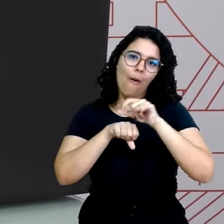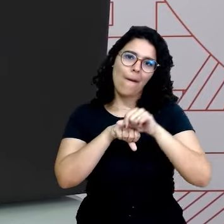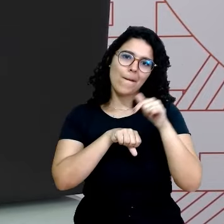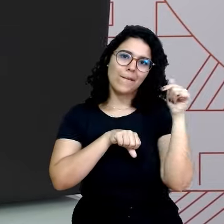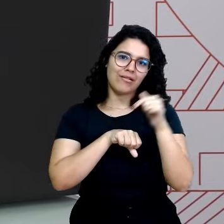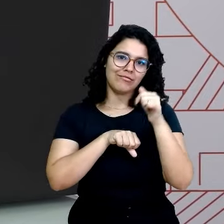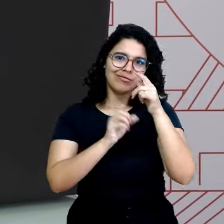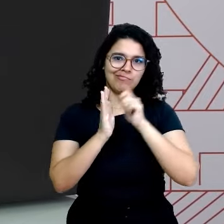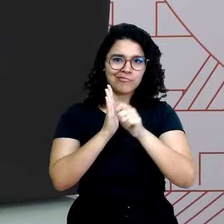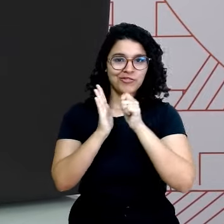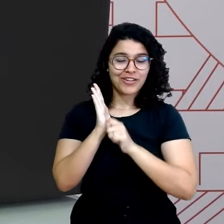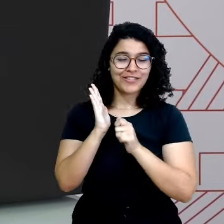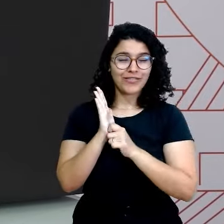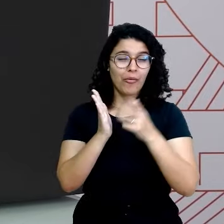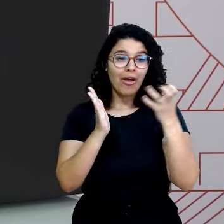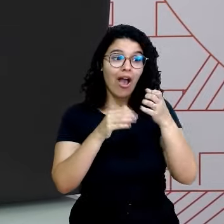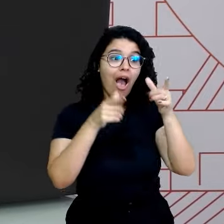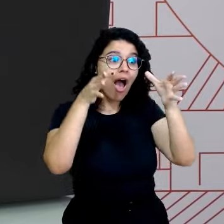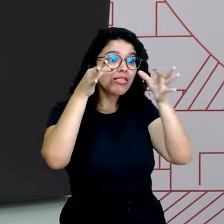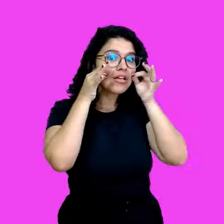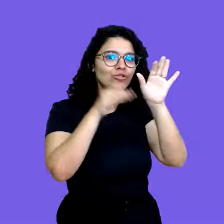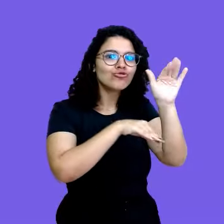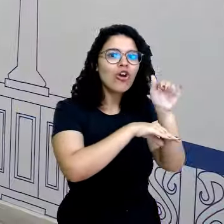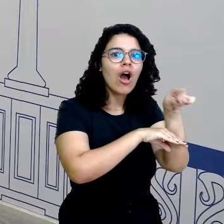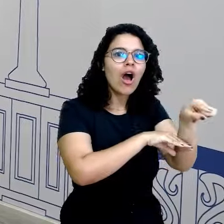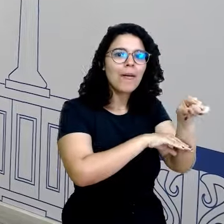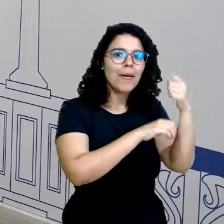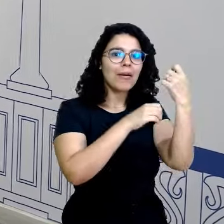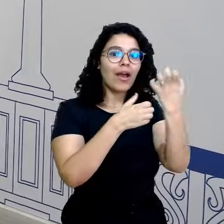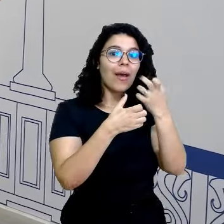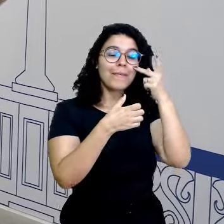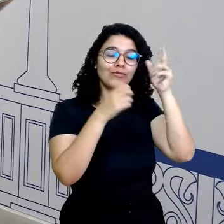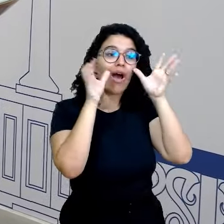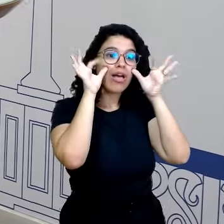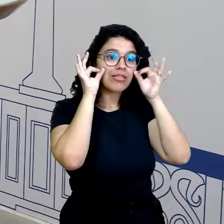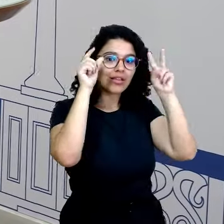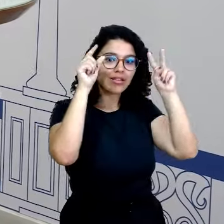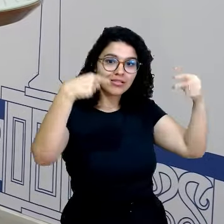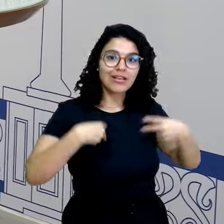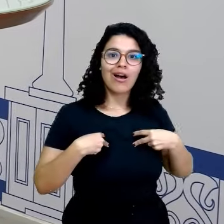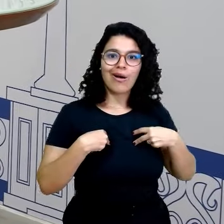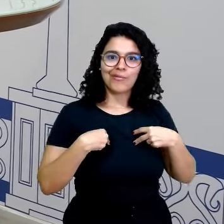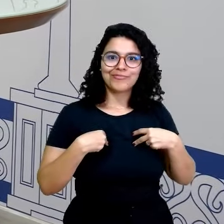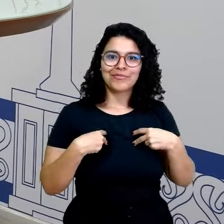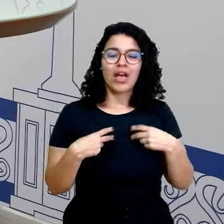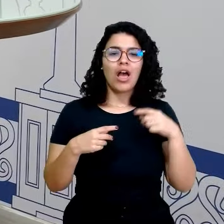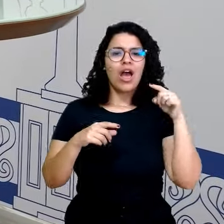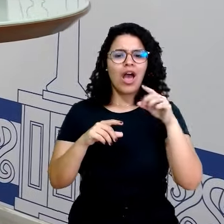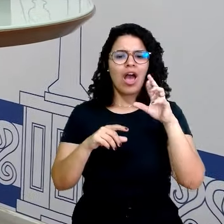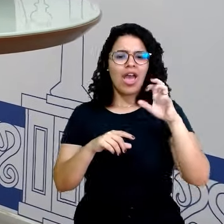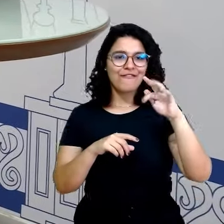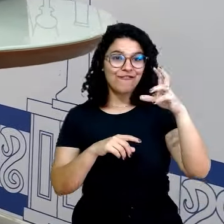Chamar a atenção do seu companheiro. E no refrão tem a grande questão.